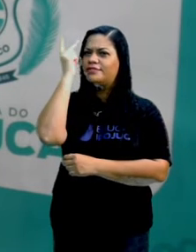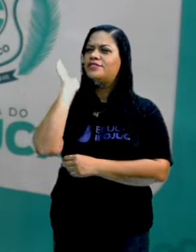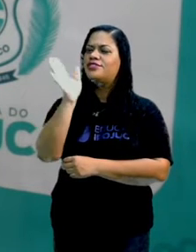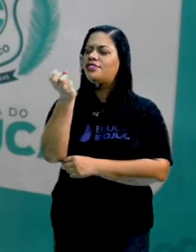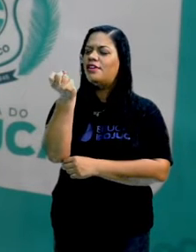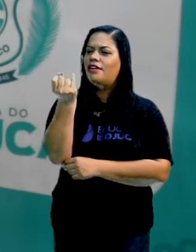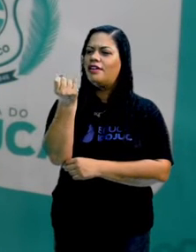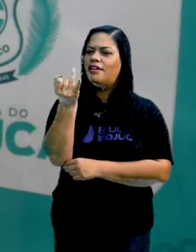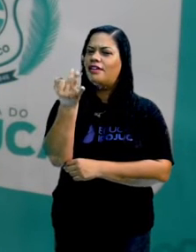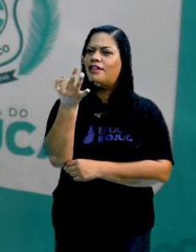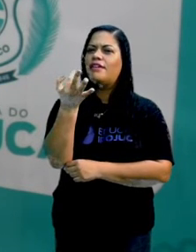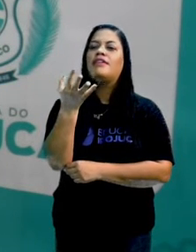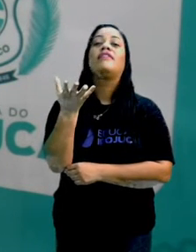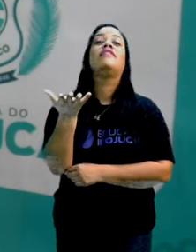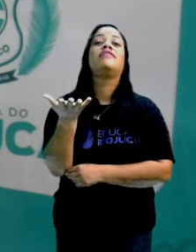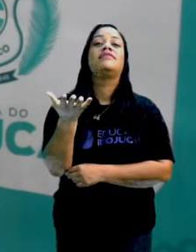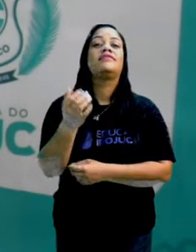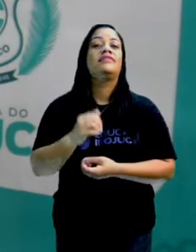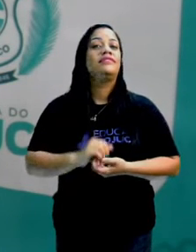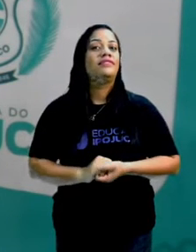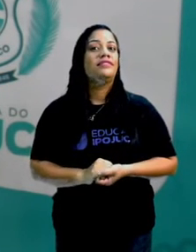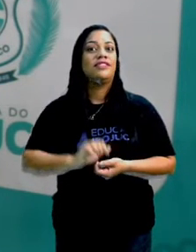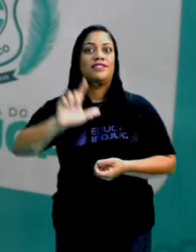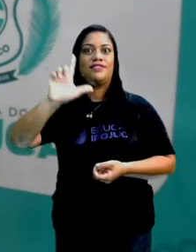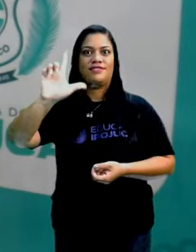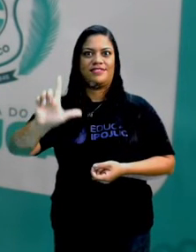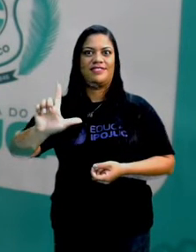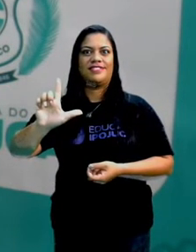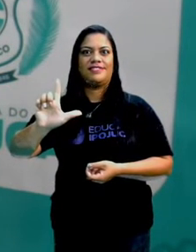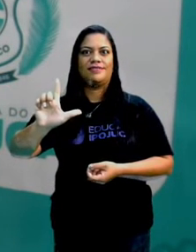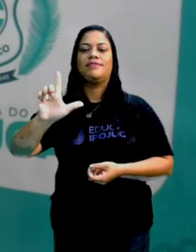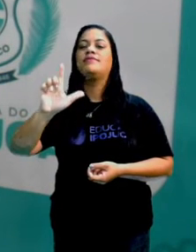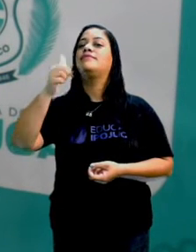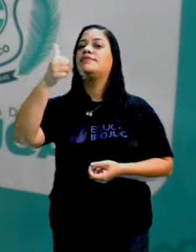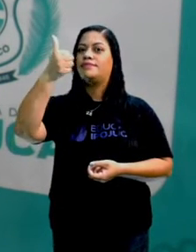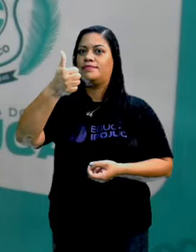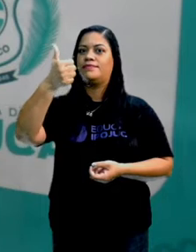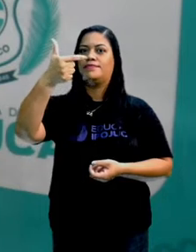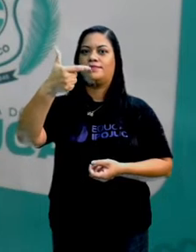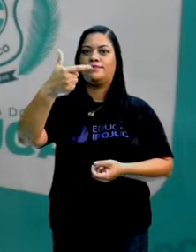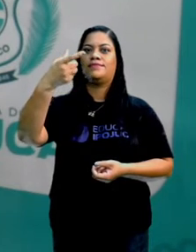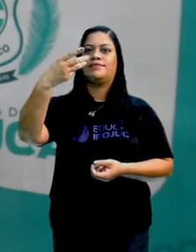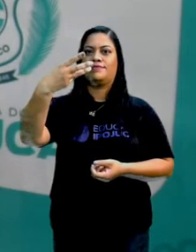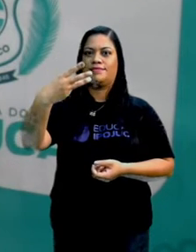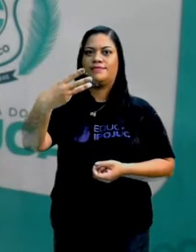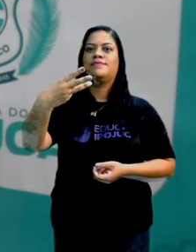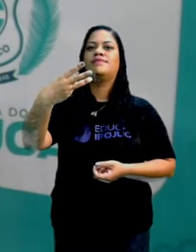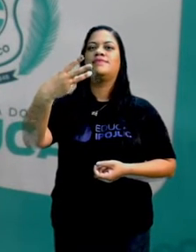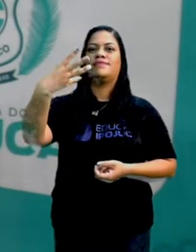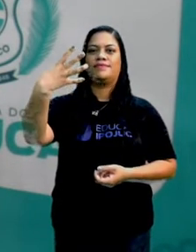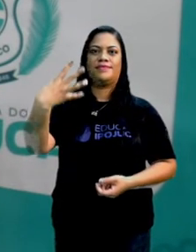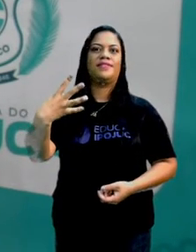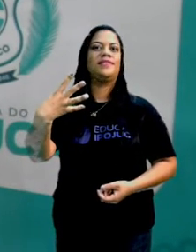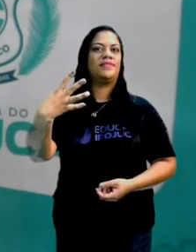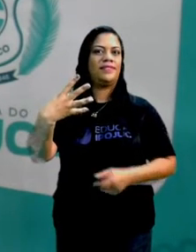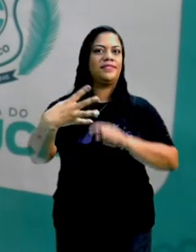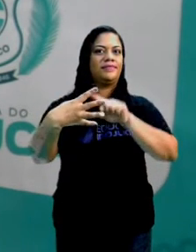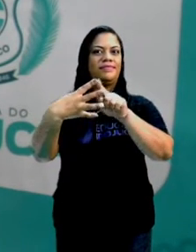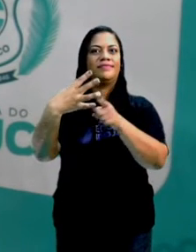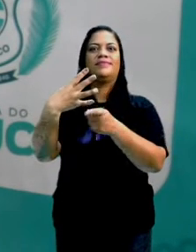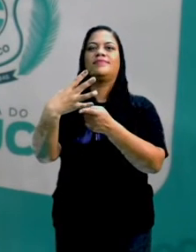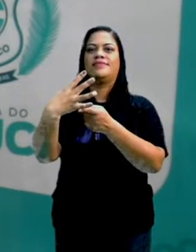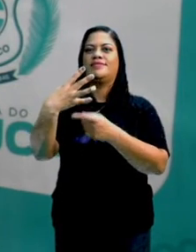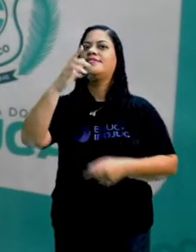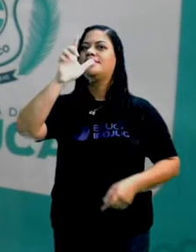antes. Então, os lados são as laterais. Uma, duas, três, quatro.